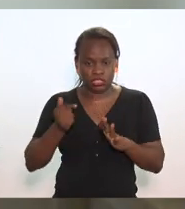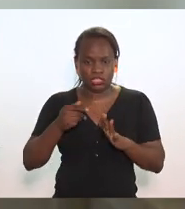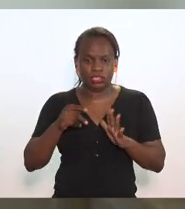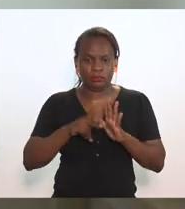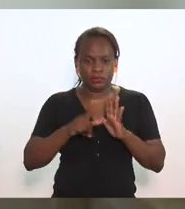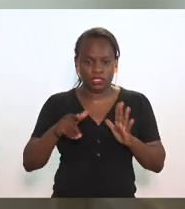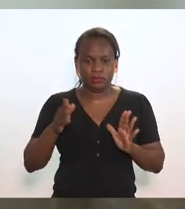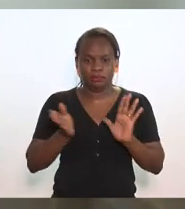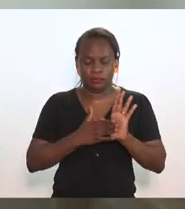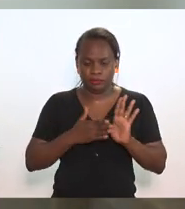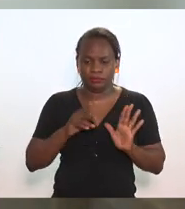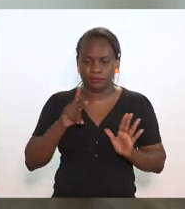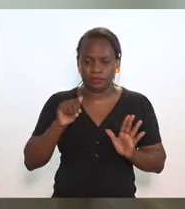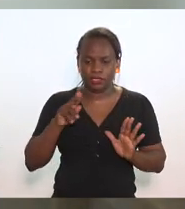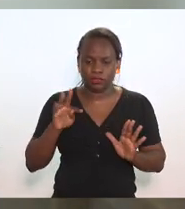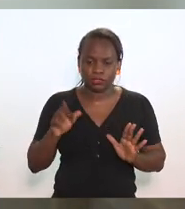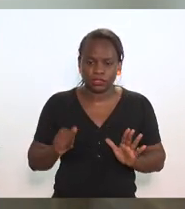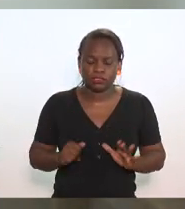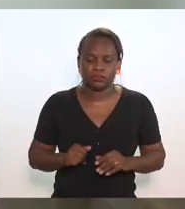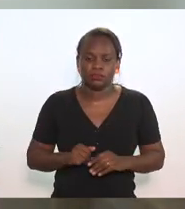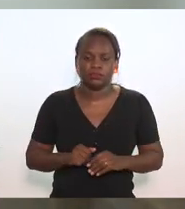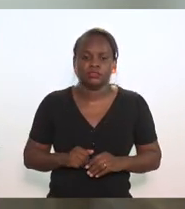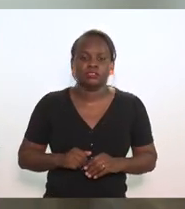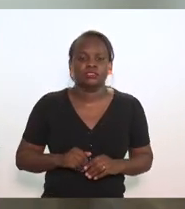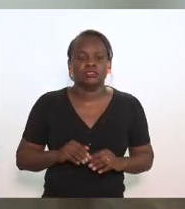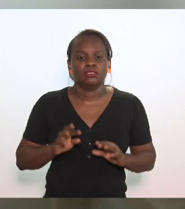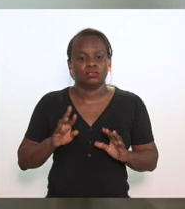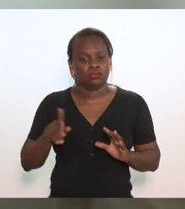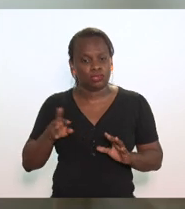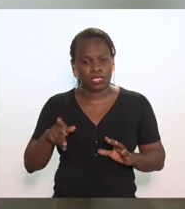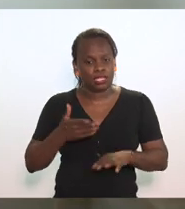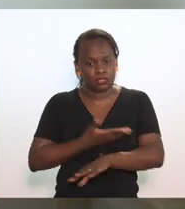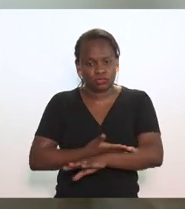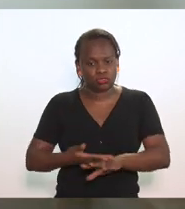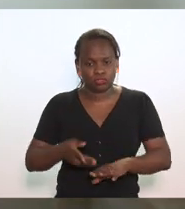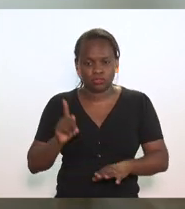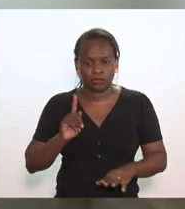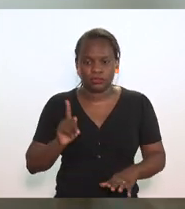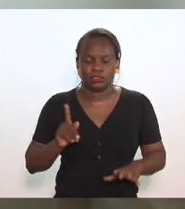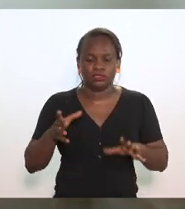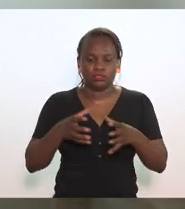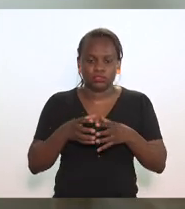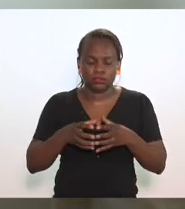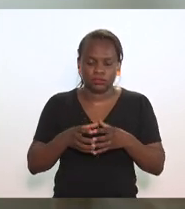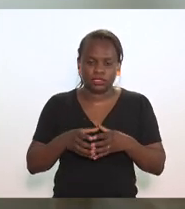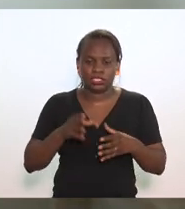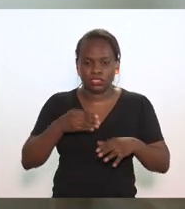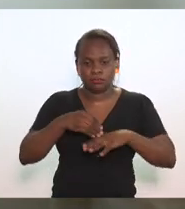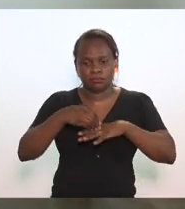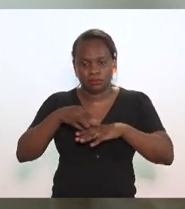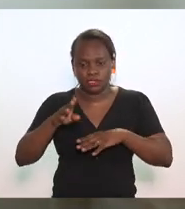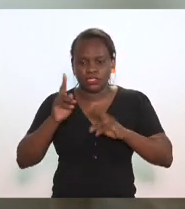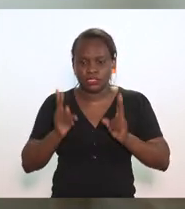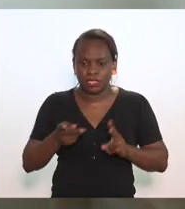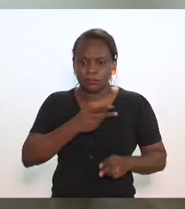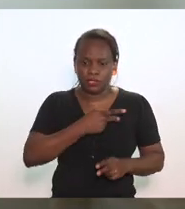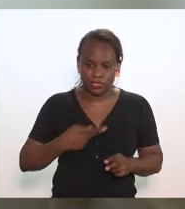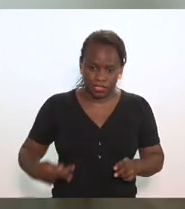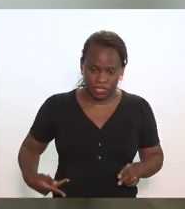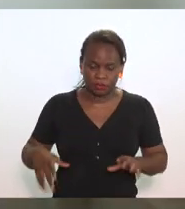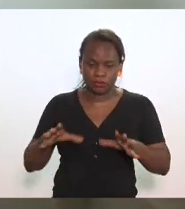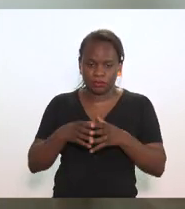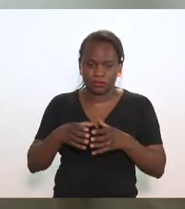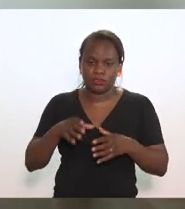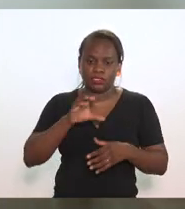projeto de pauta isso como é hábito da comissão a gente manda sempre ao presidente da